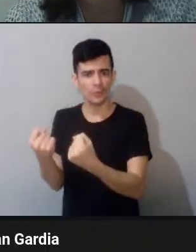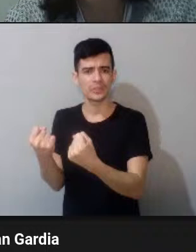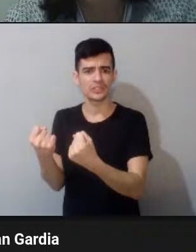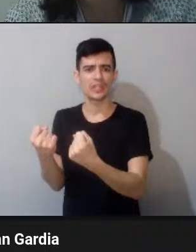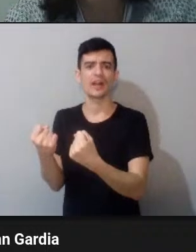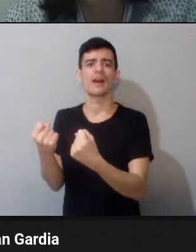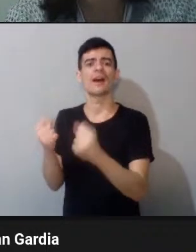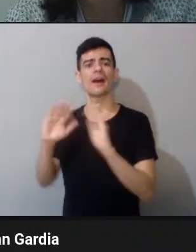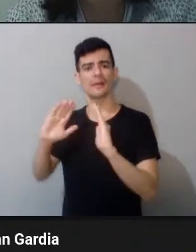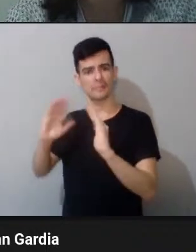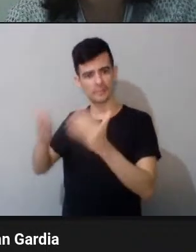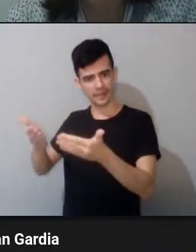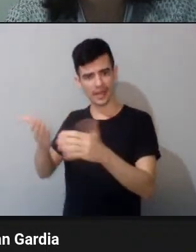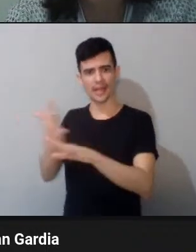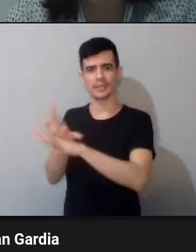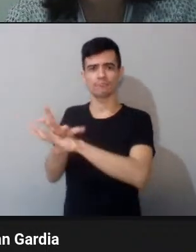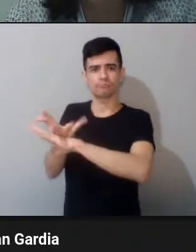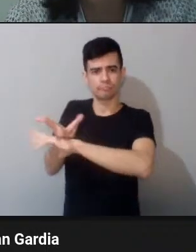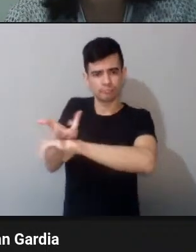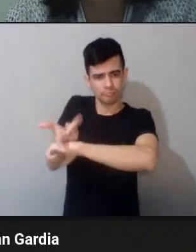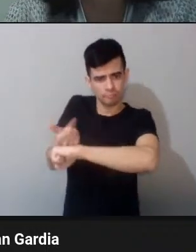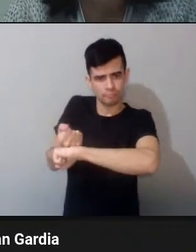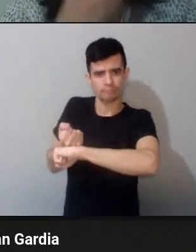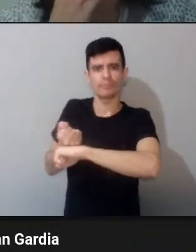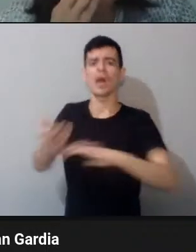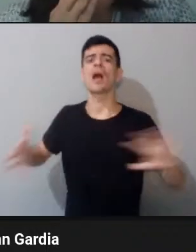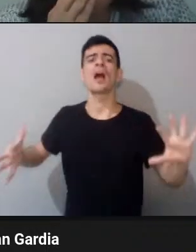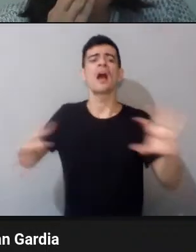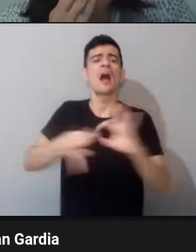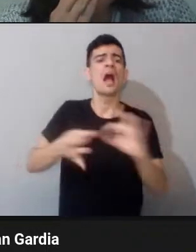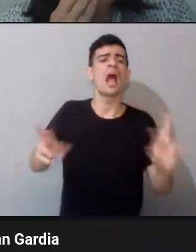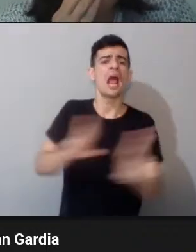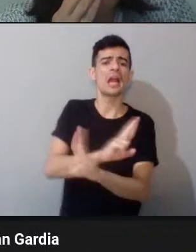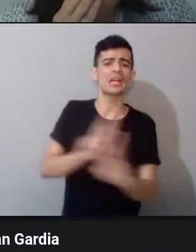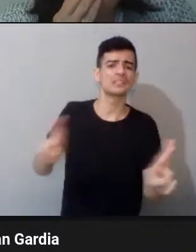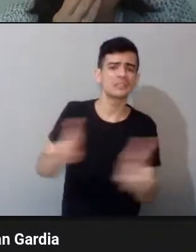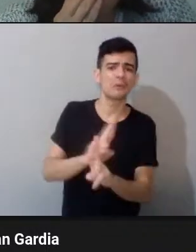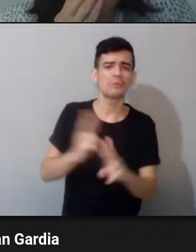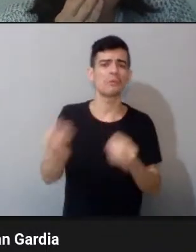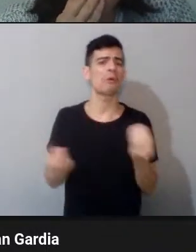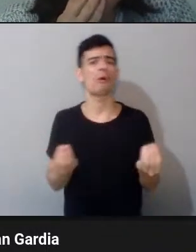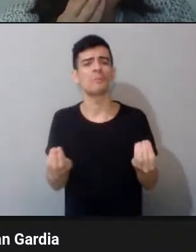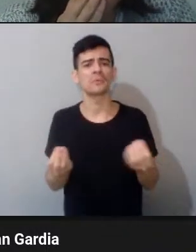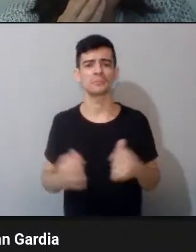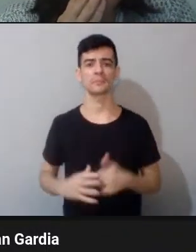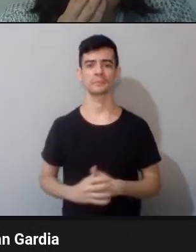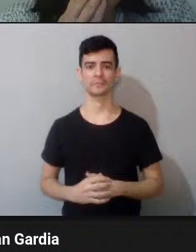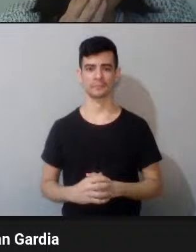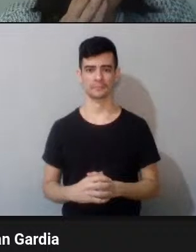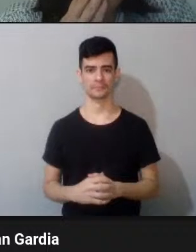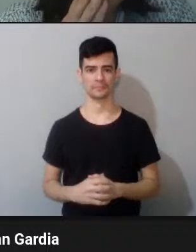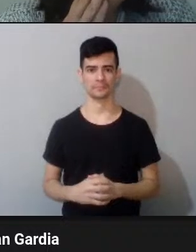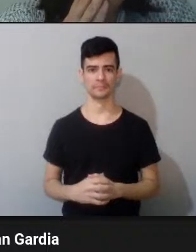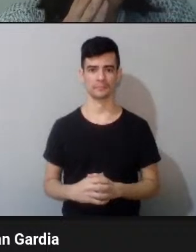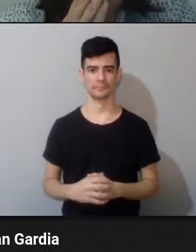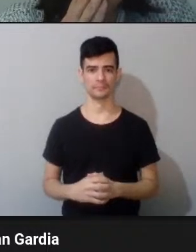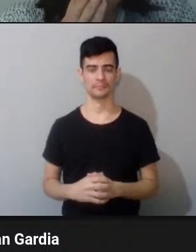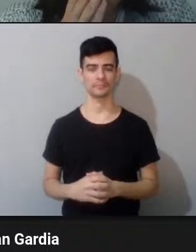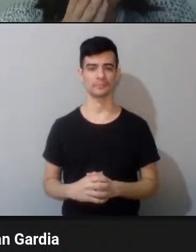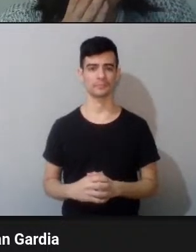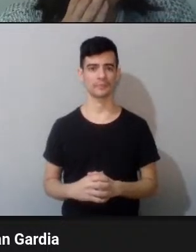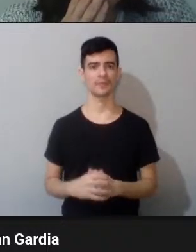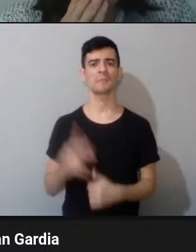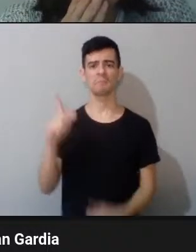esse PME vocês entendem de outra forma. Não, eu acho que era um E, né? Eu acho que é um E.